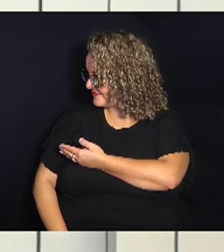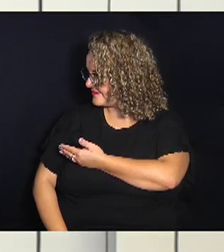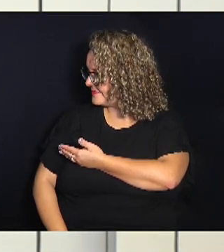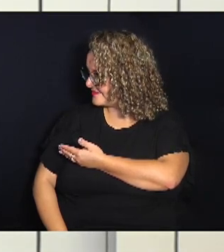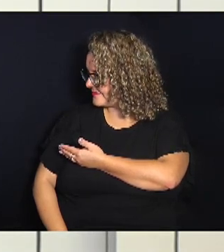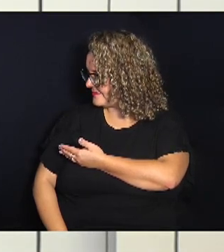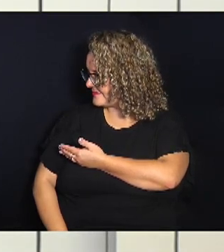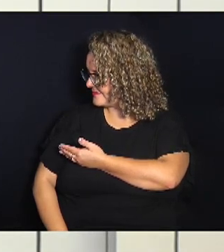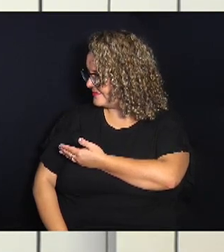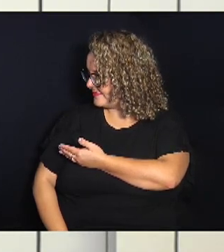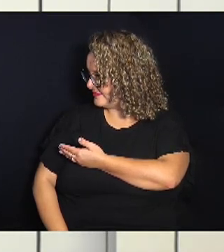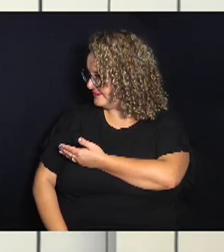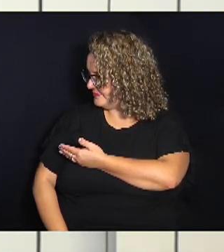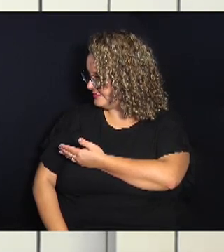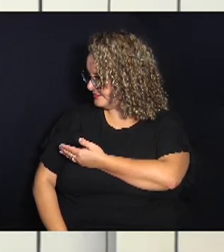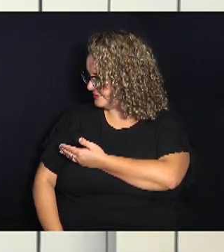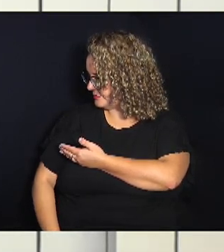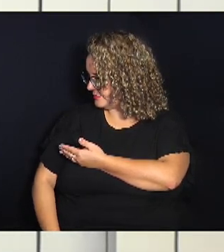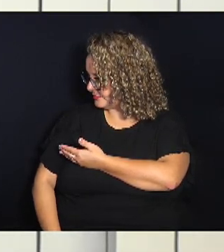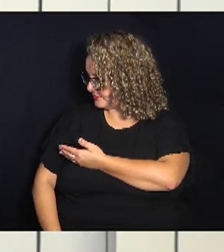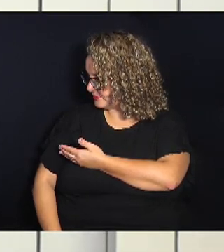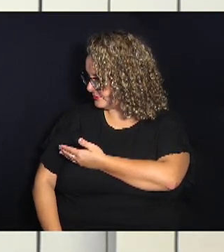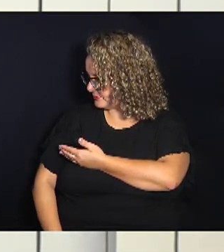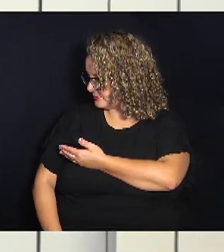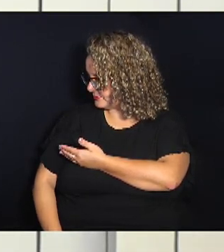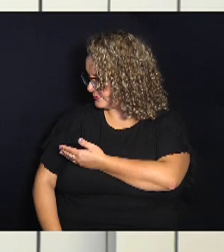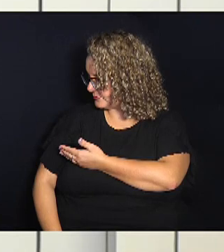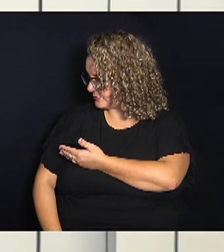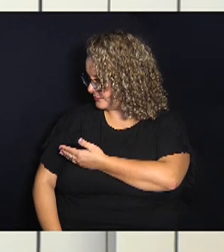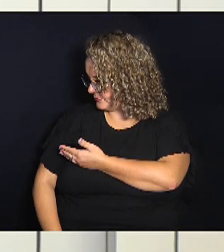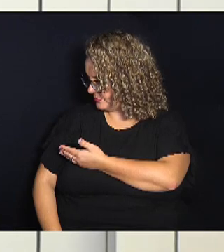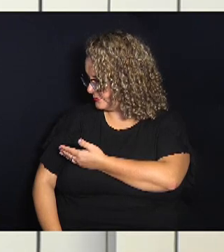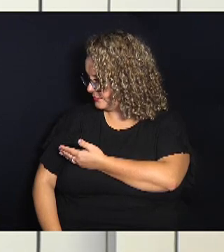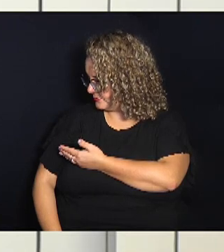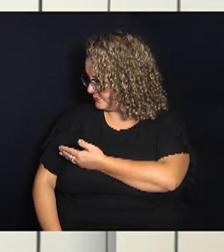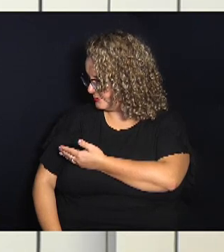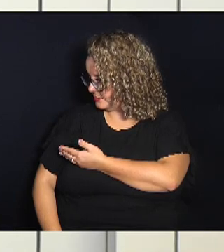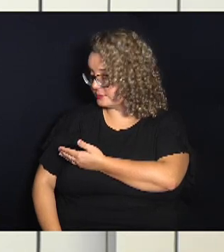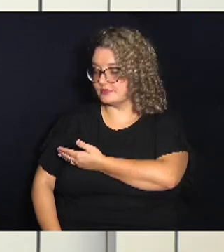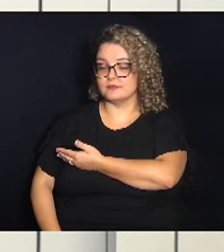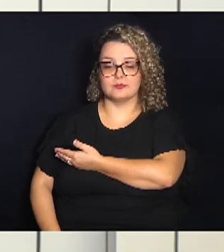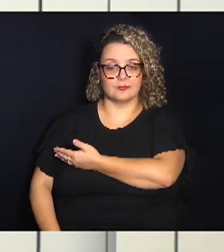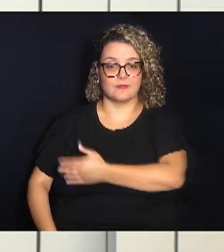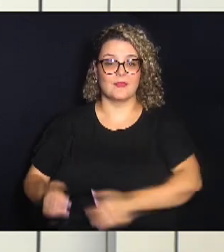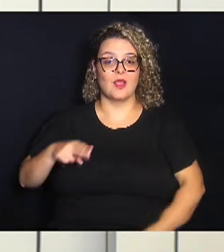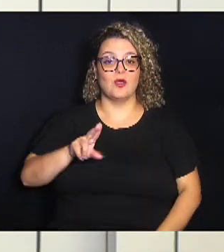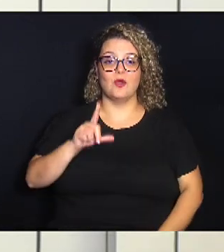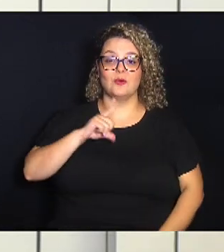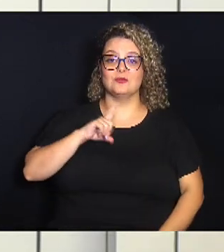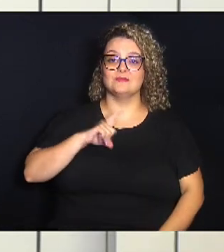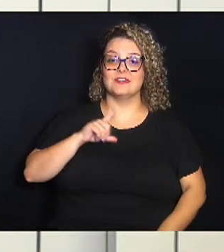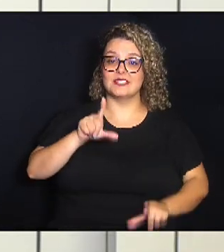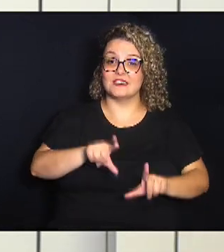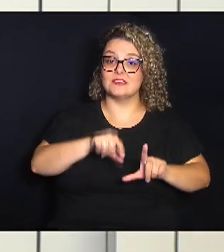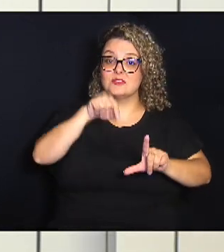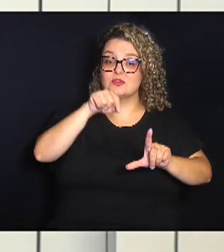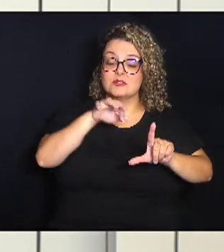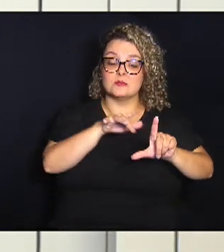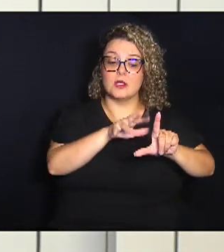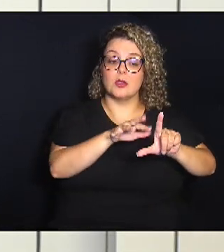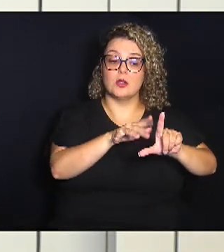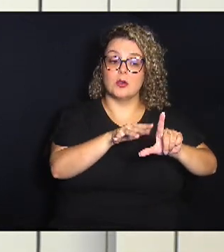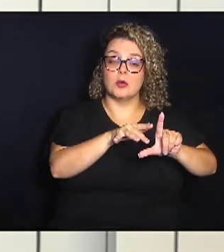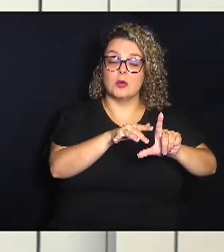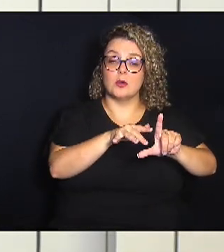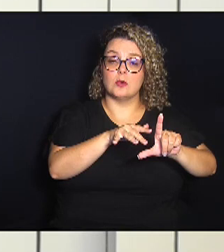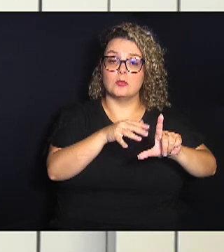978-293776. Ou você tem a opção de enviar esta mensagem através do